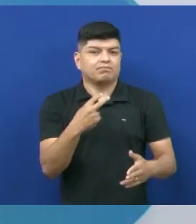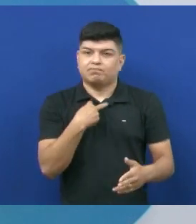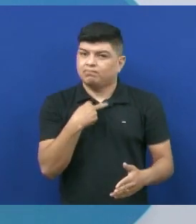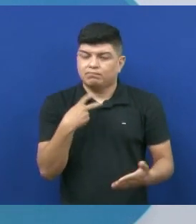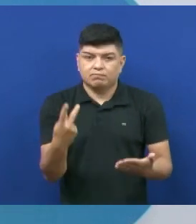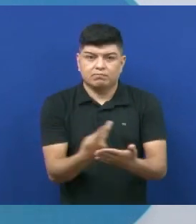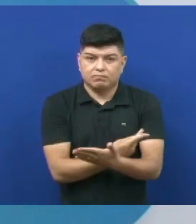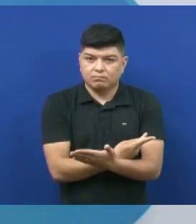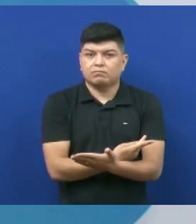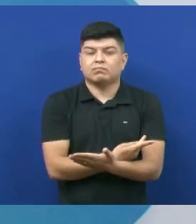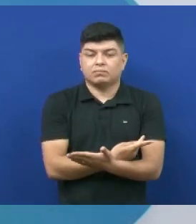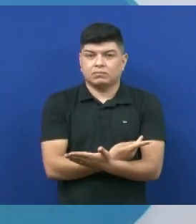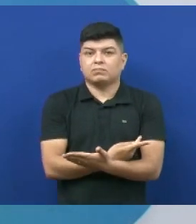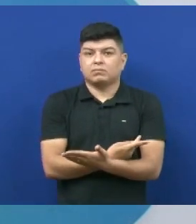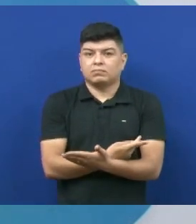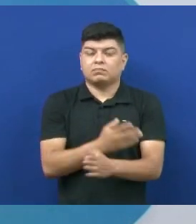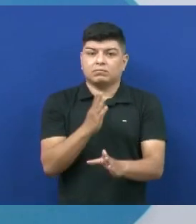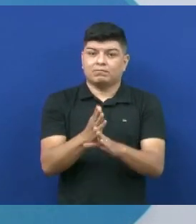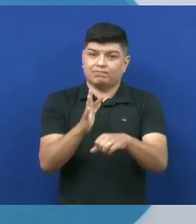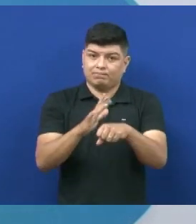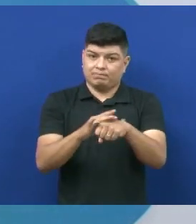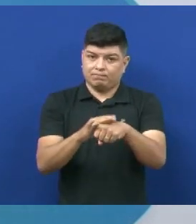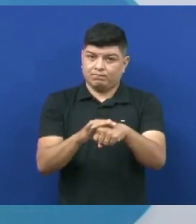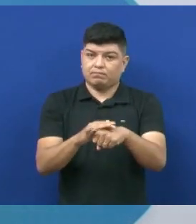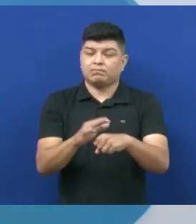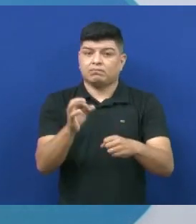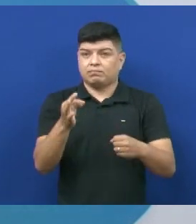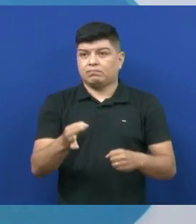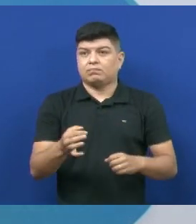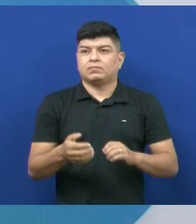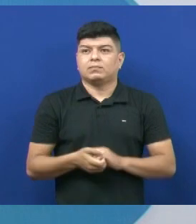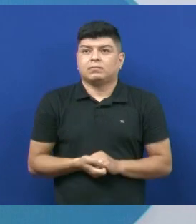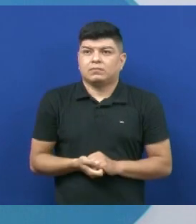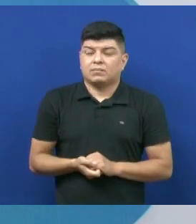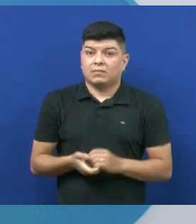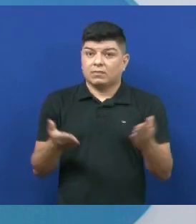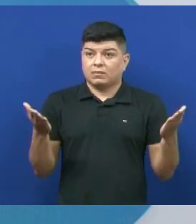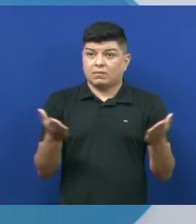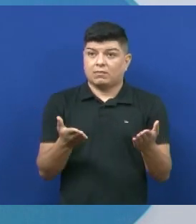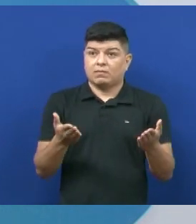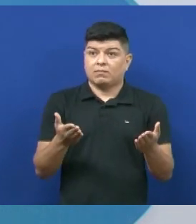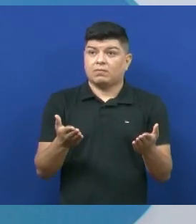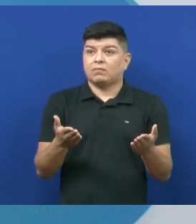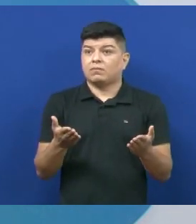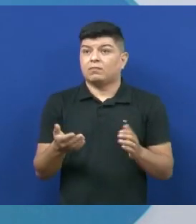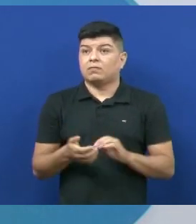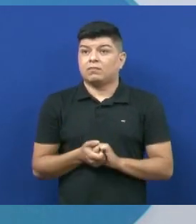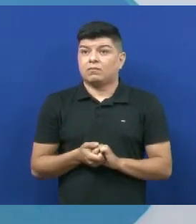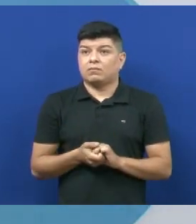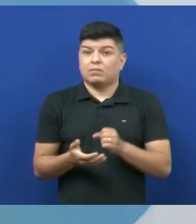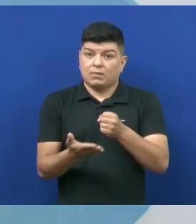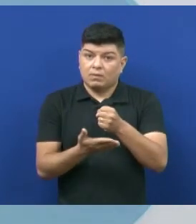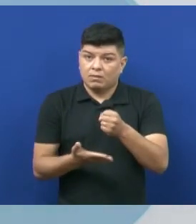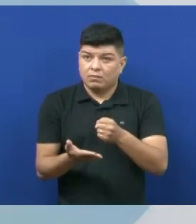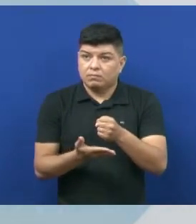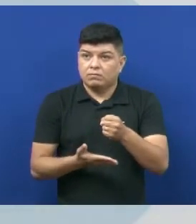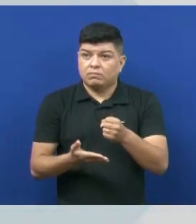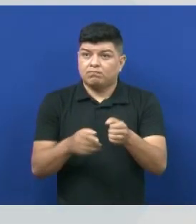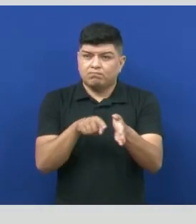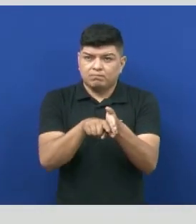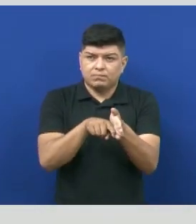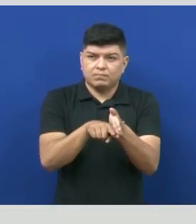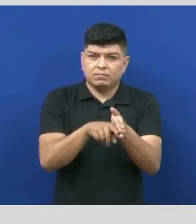se não dá a dengue. Certo? Tranquilo? Agora nós temos aí, basicamente, uma